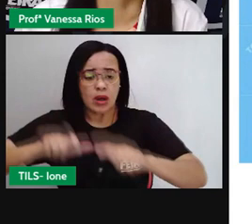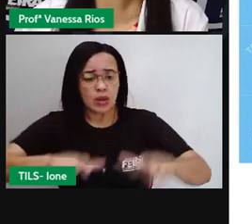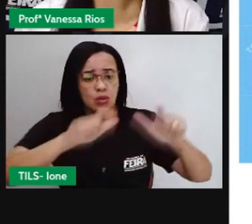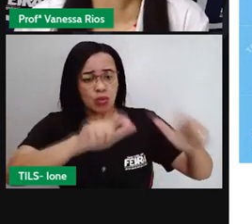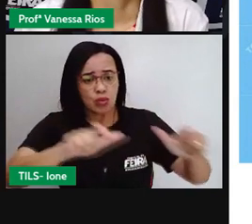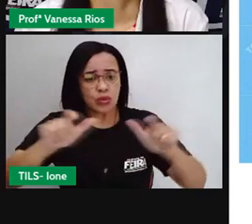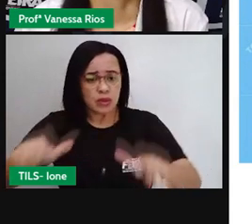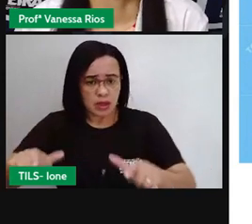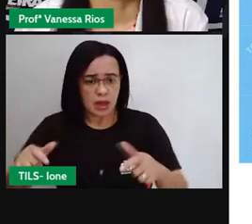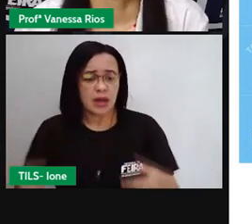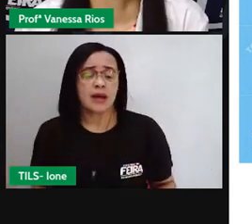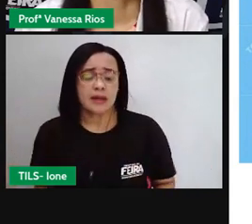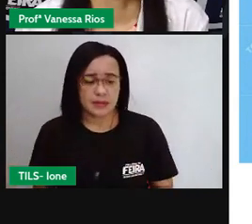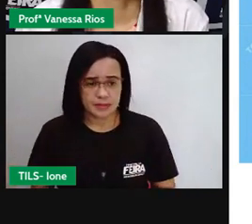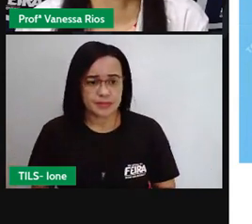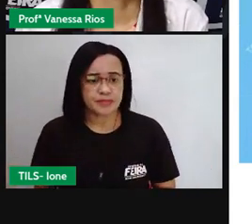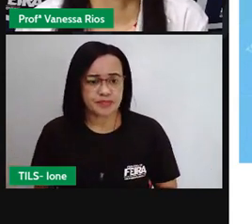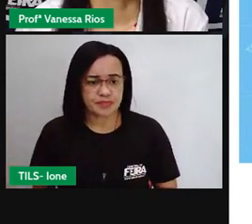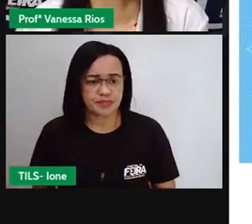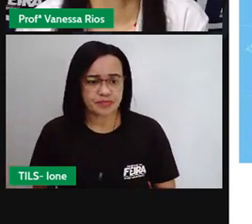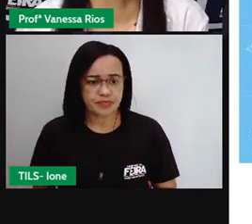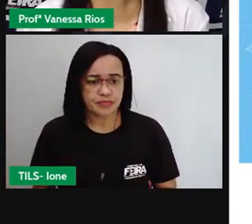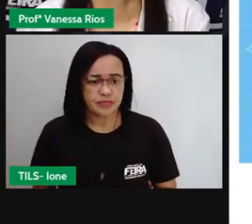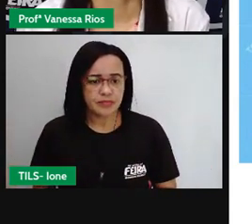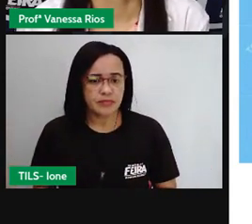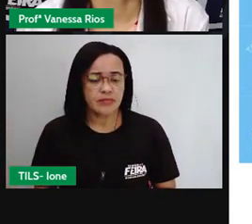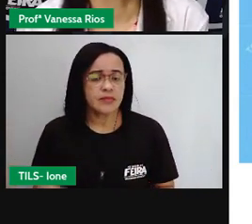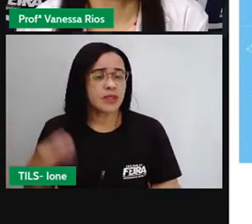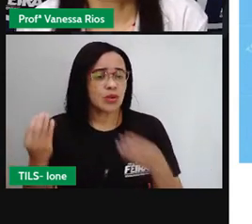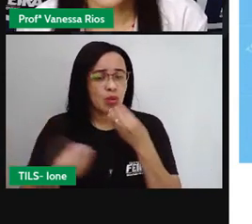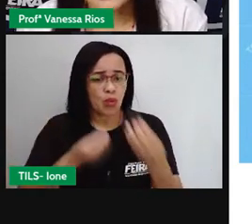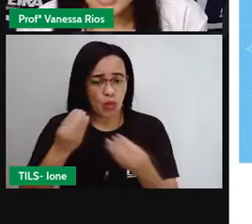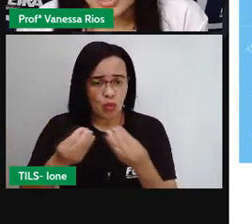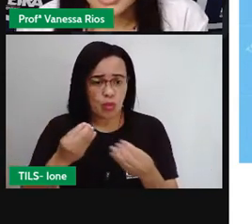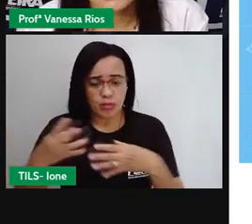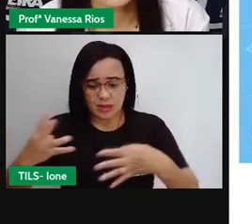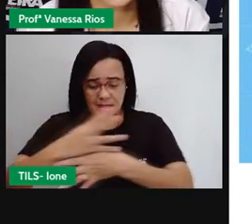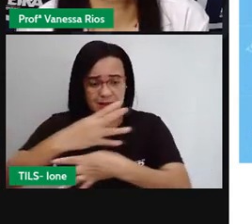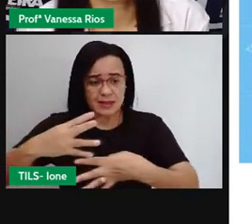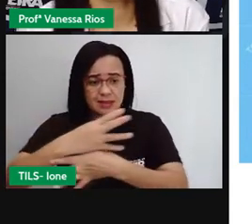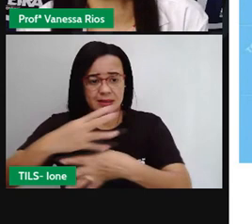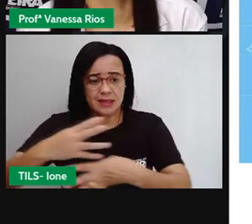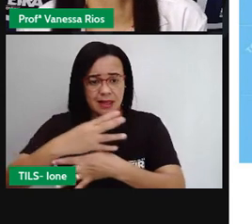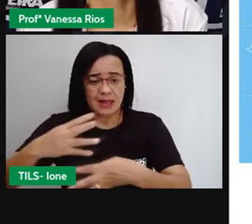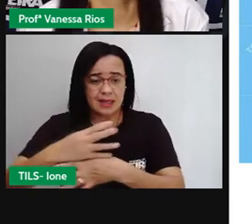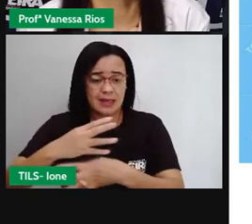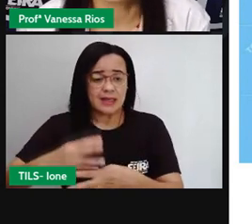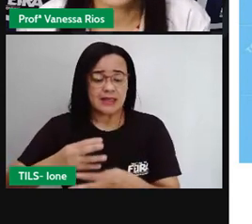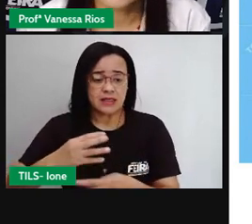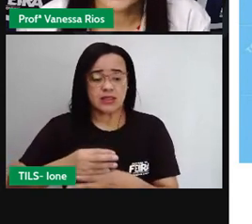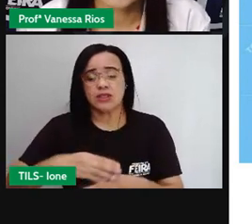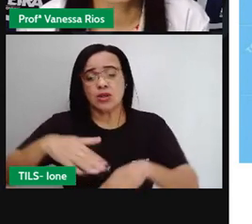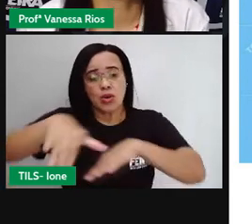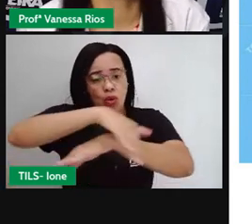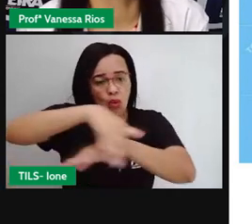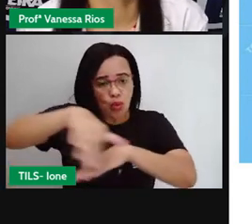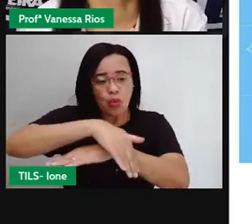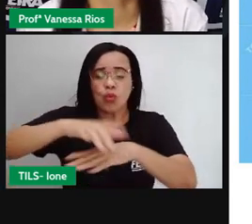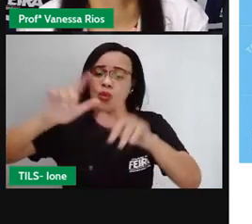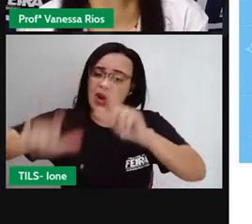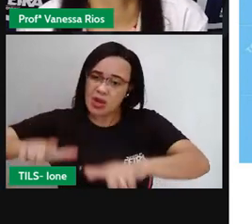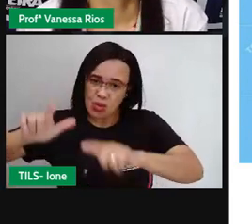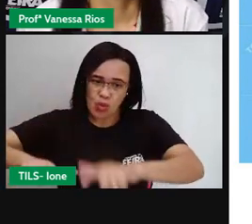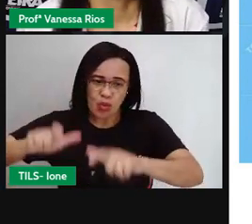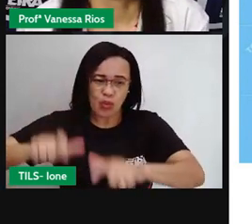falou, onde o processo de urbanização aconteceu de forma desorganizada. E as pessoas convivem aí com problemas e